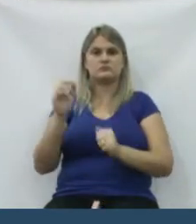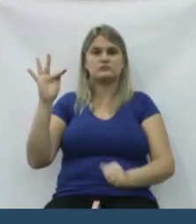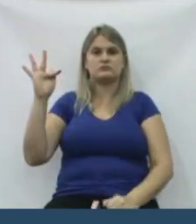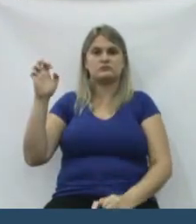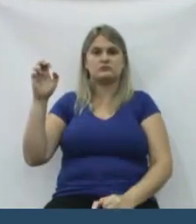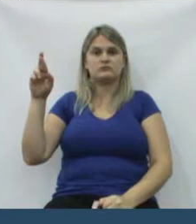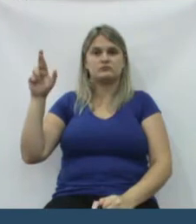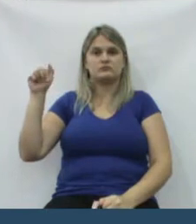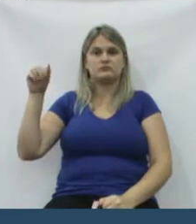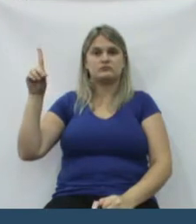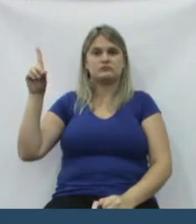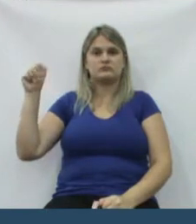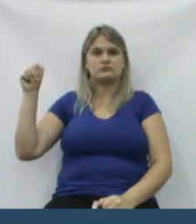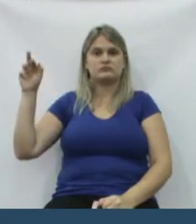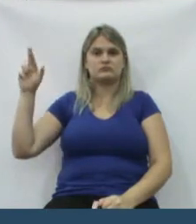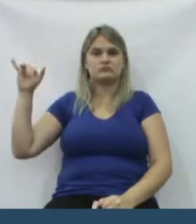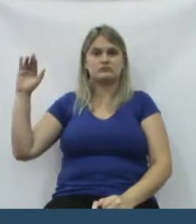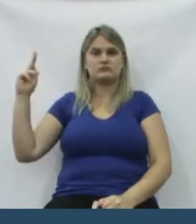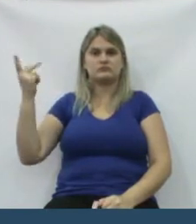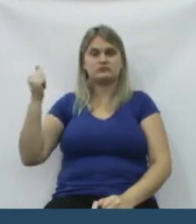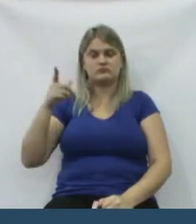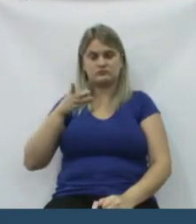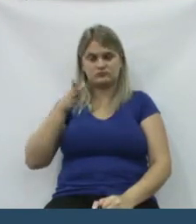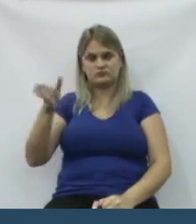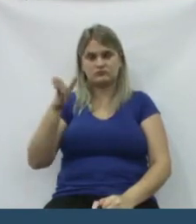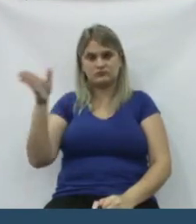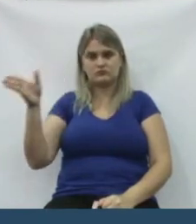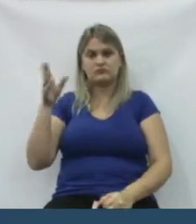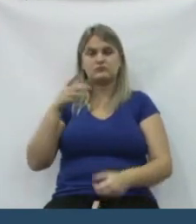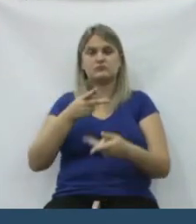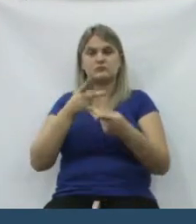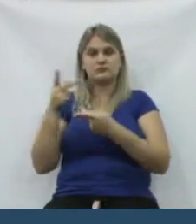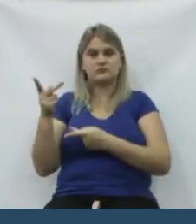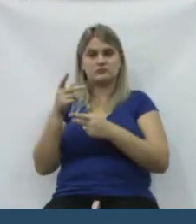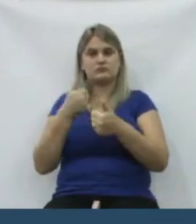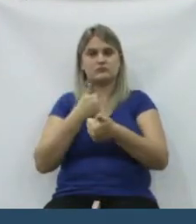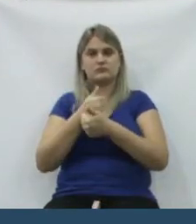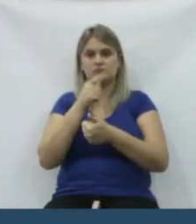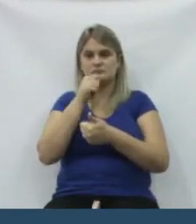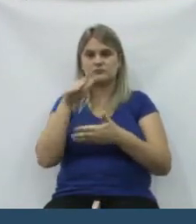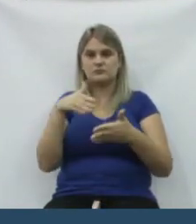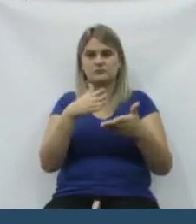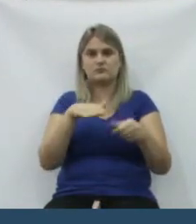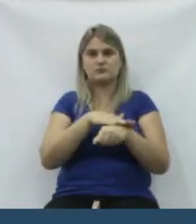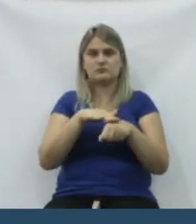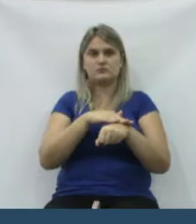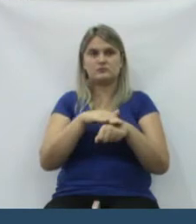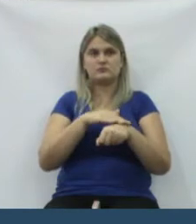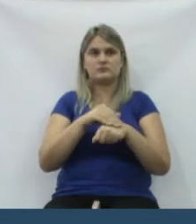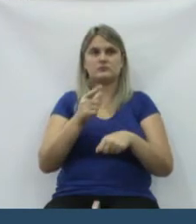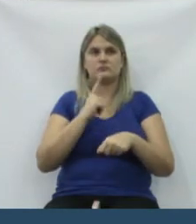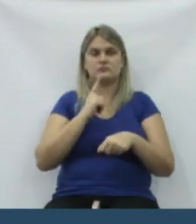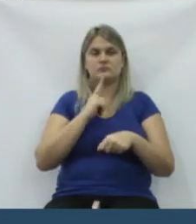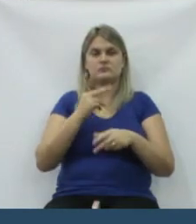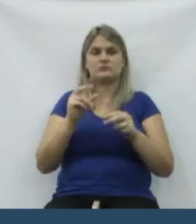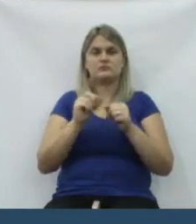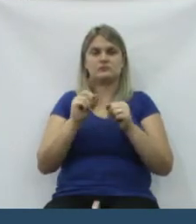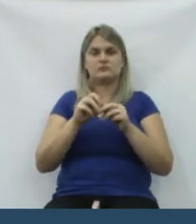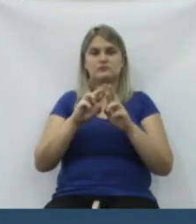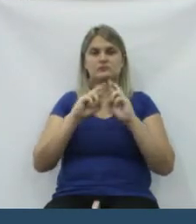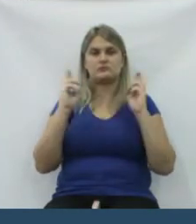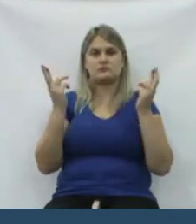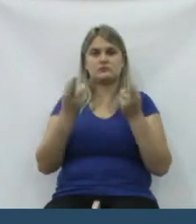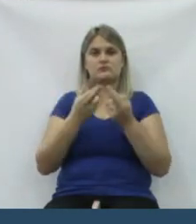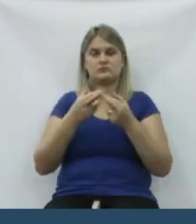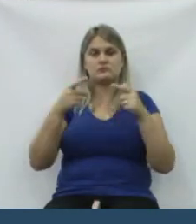com a Fernanda Rich, que esteve nesse terreno, esteve em casa por casa, ali na beira do rio, e tivemos uma